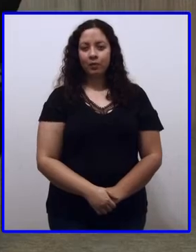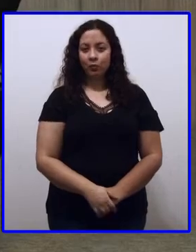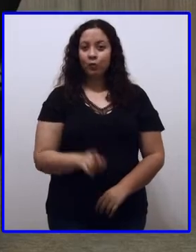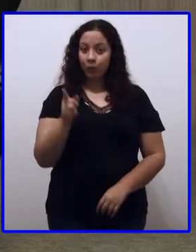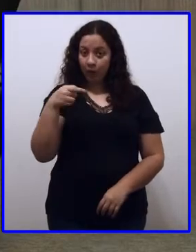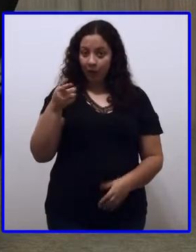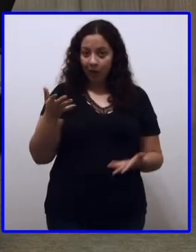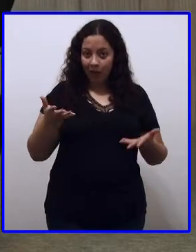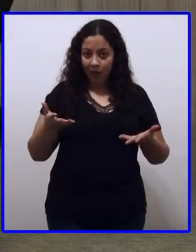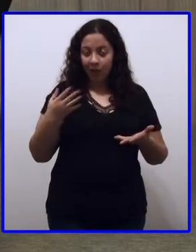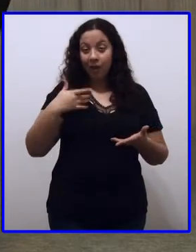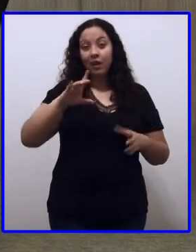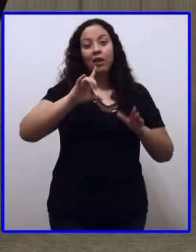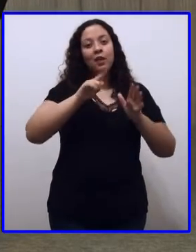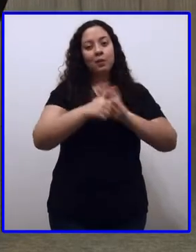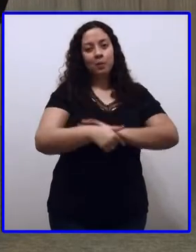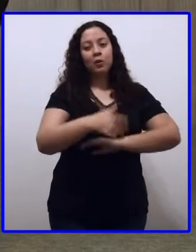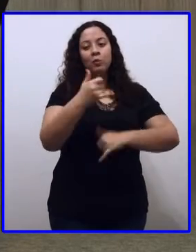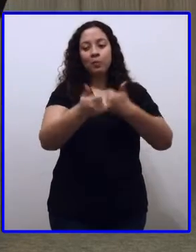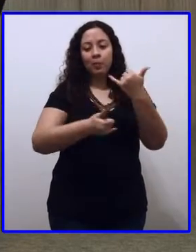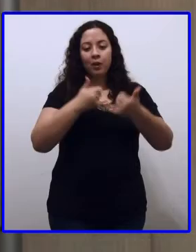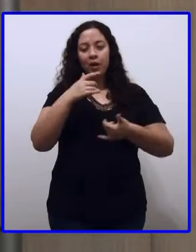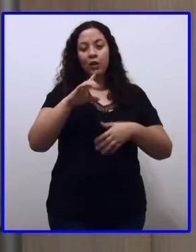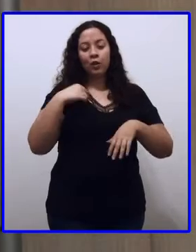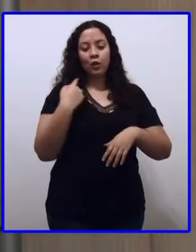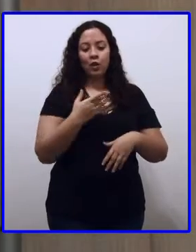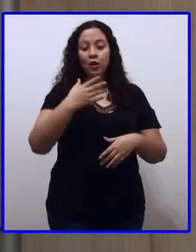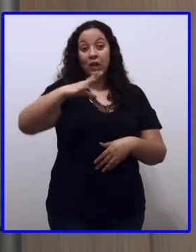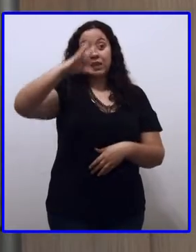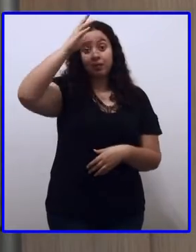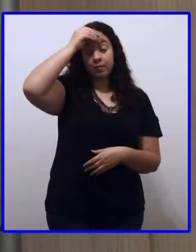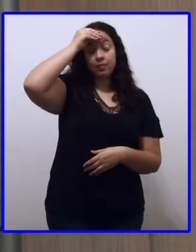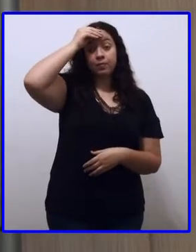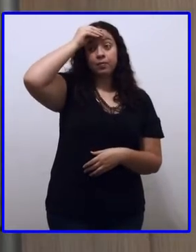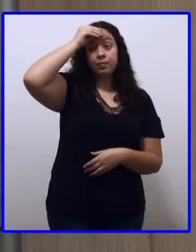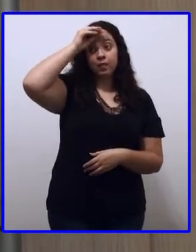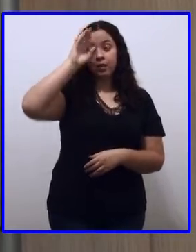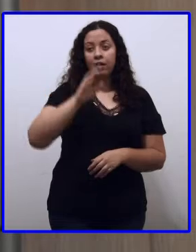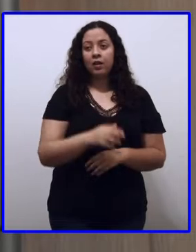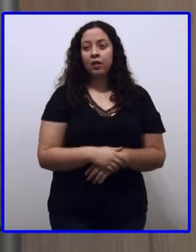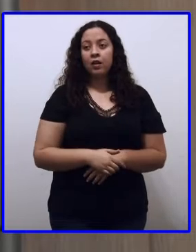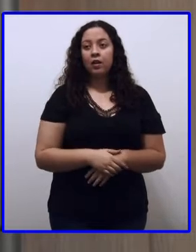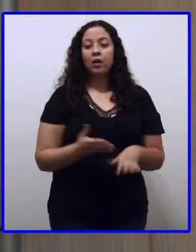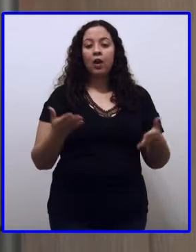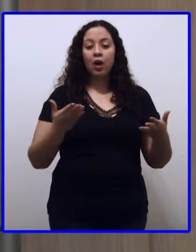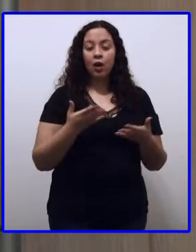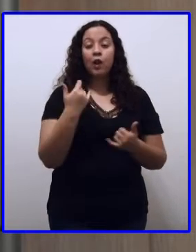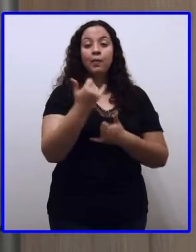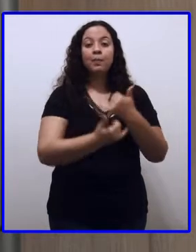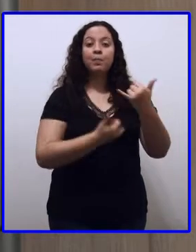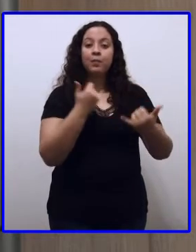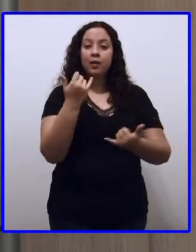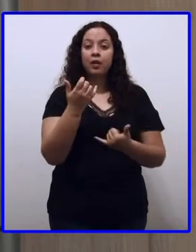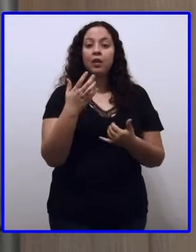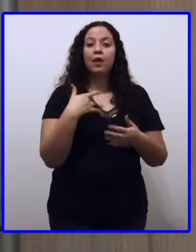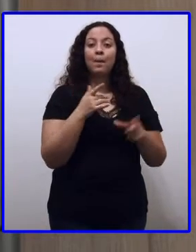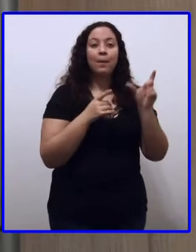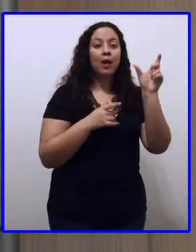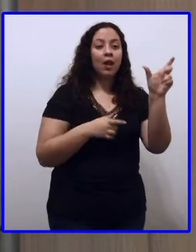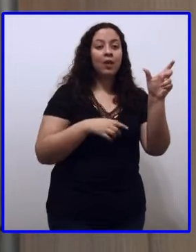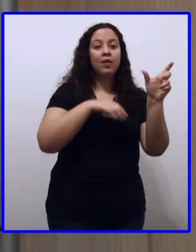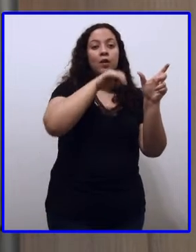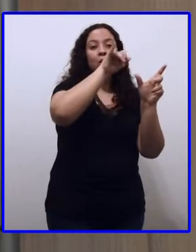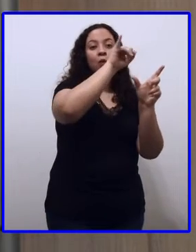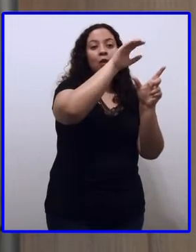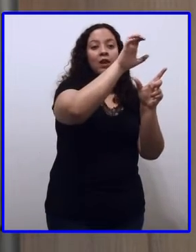mais legal, E memoriza. É claro. Então, hoje o nosso joguinho é com as palavrinhas. Isso e com a terminação com C. E isso e